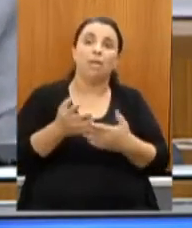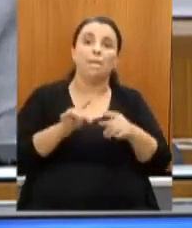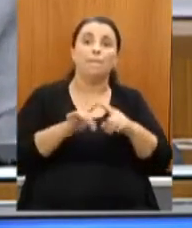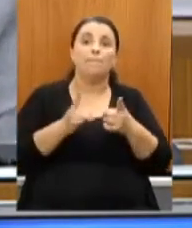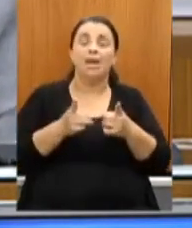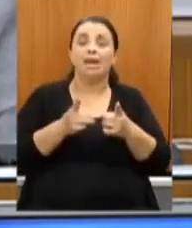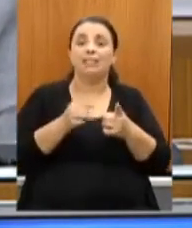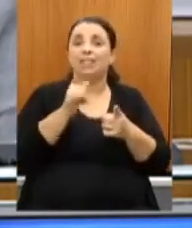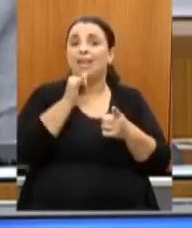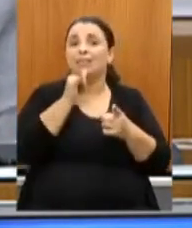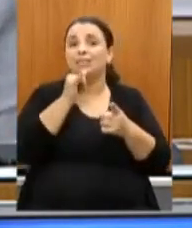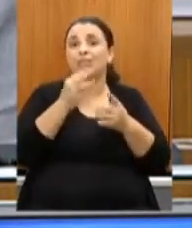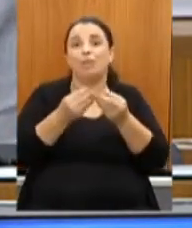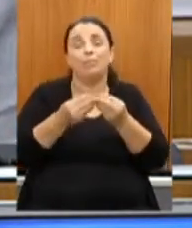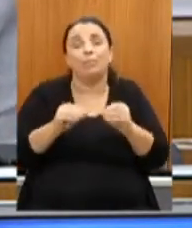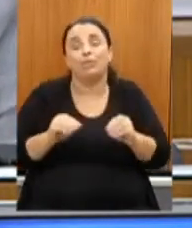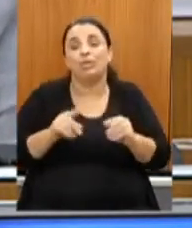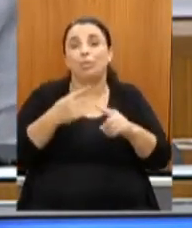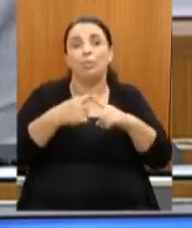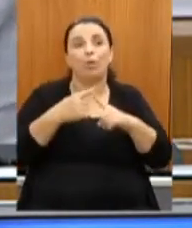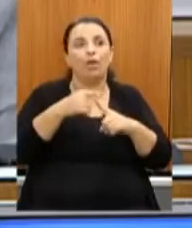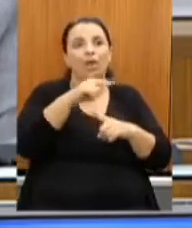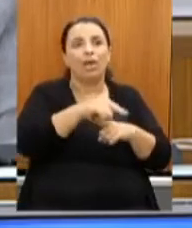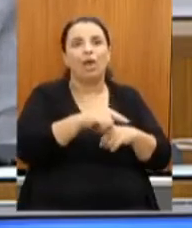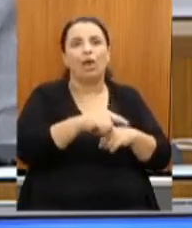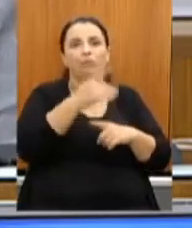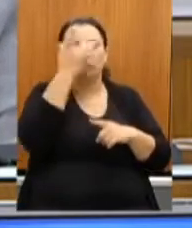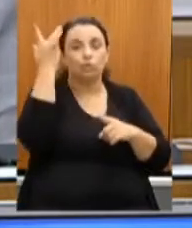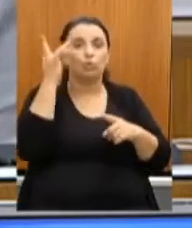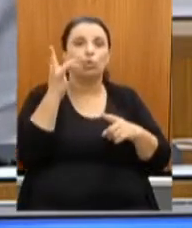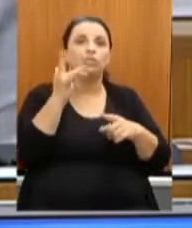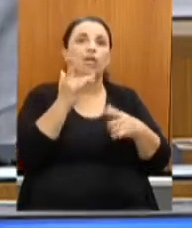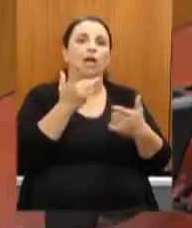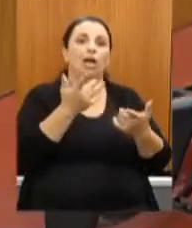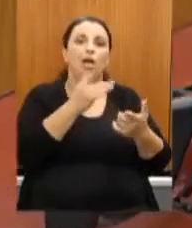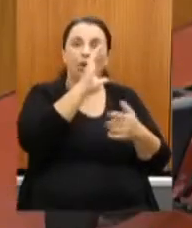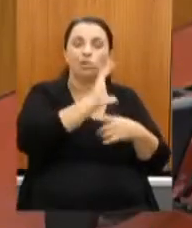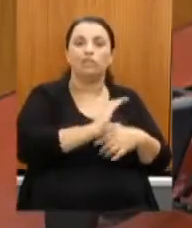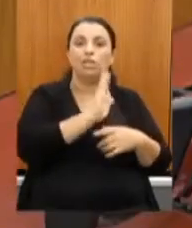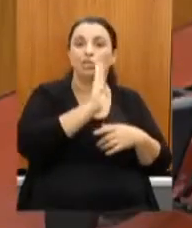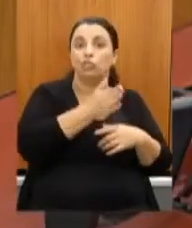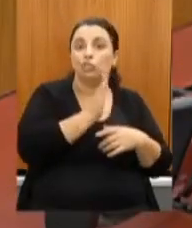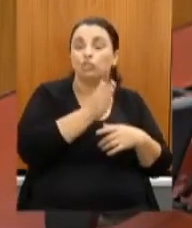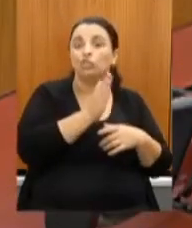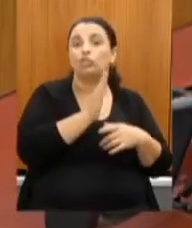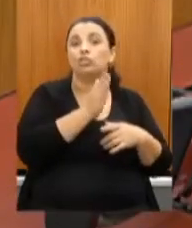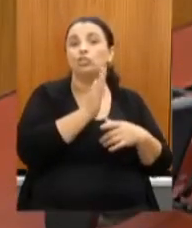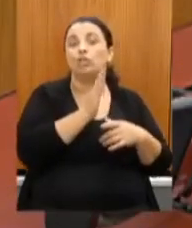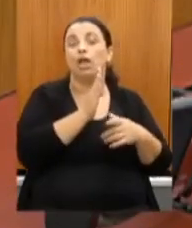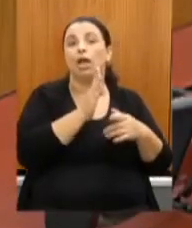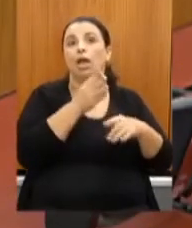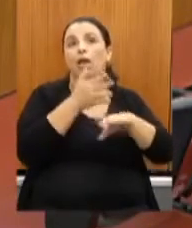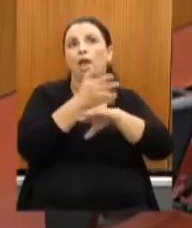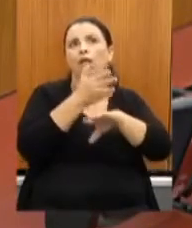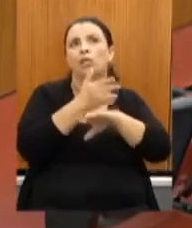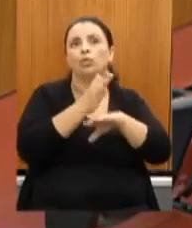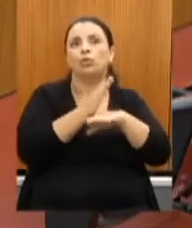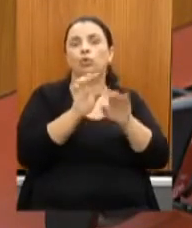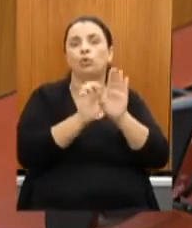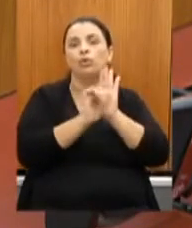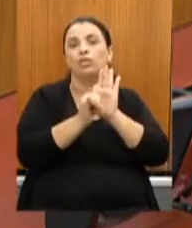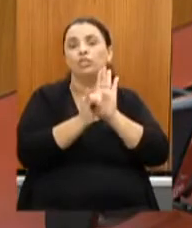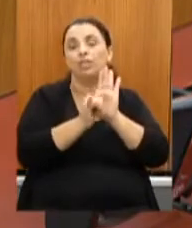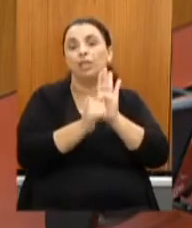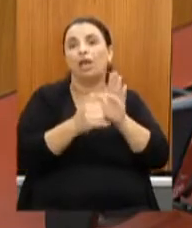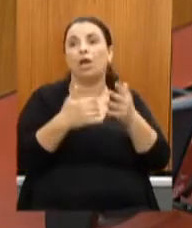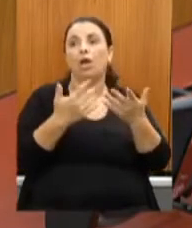nos editais, a descoberta, a correria foi tanta que a descoberta da vedação foi depois, então, graças